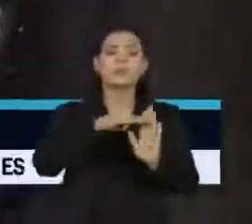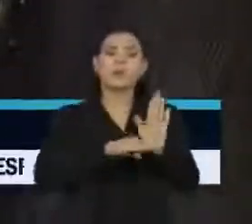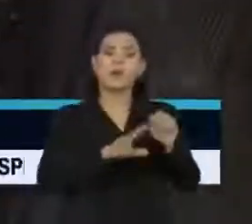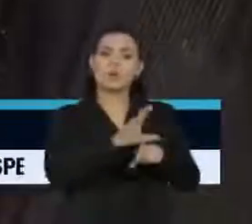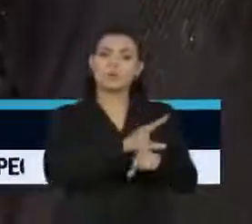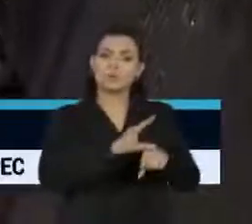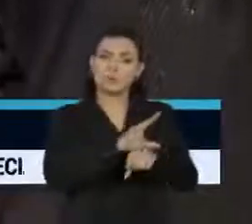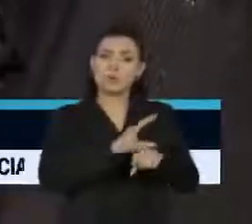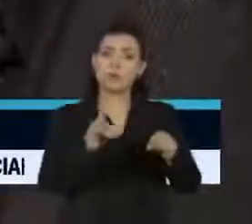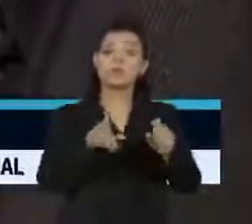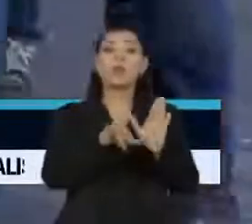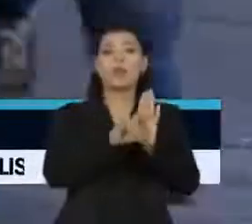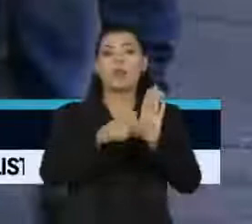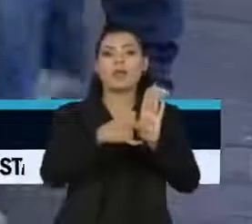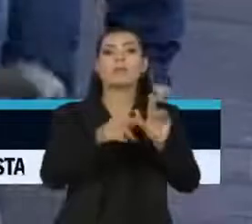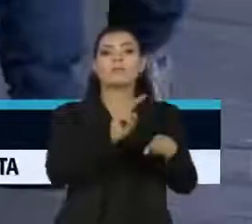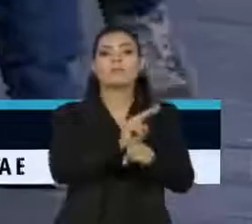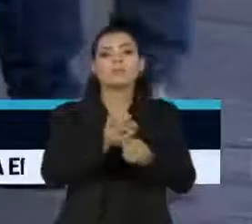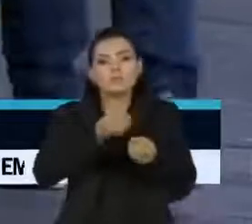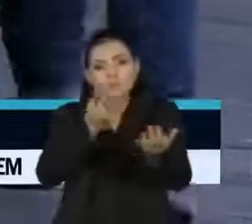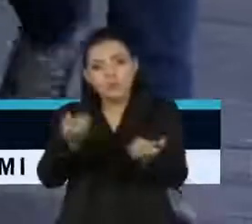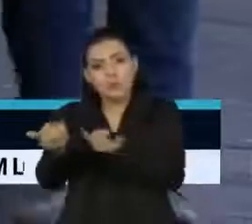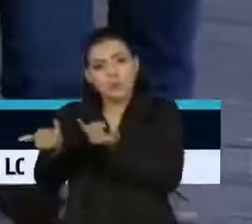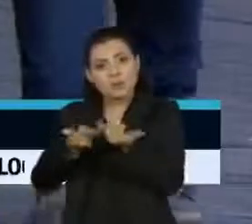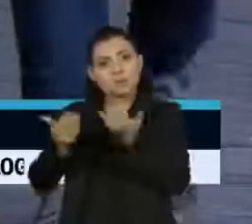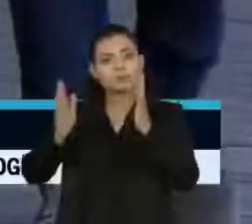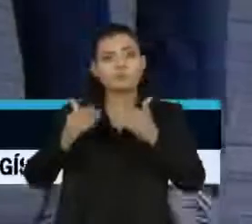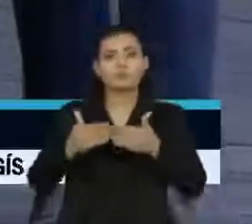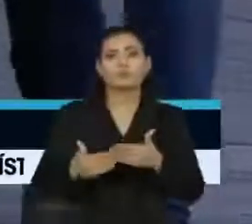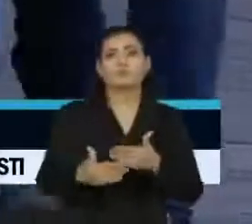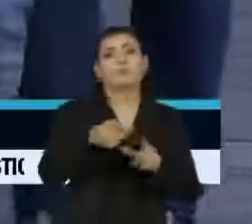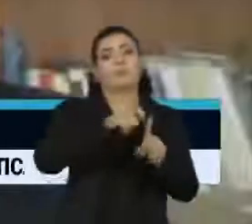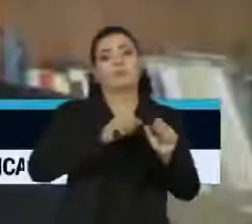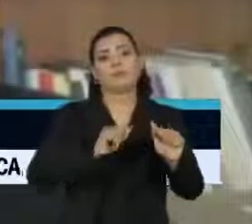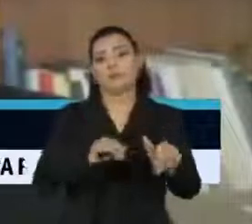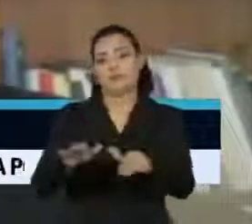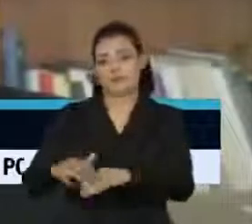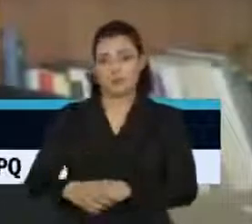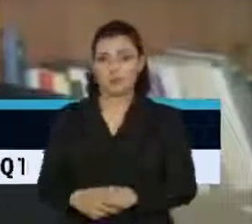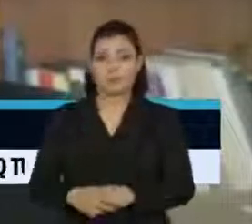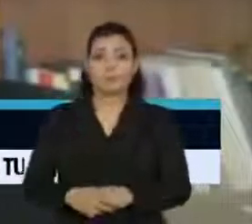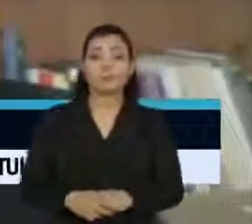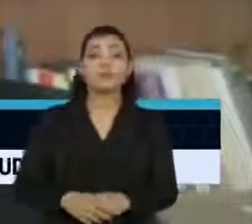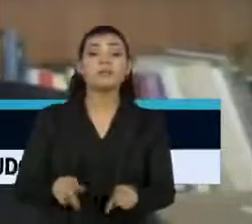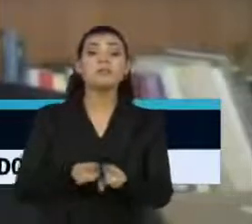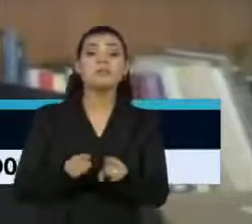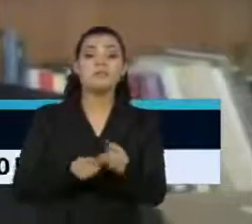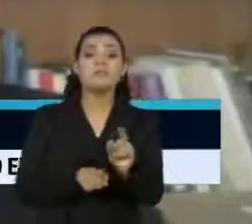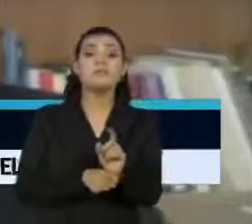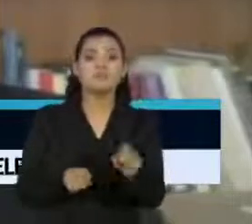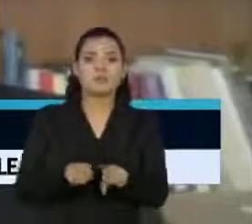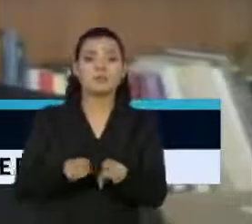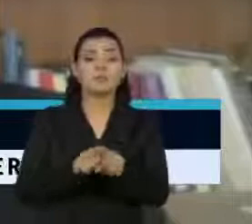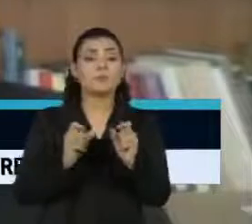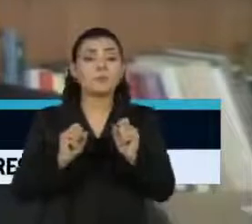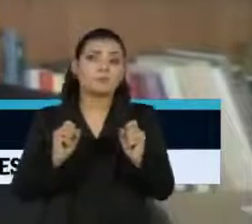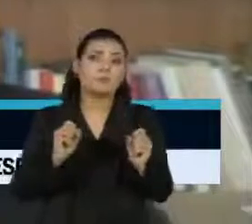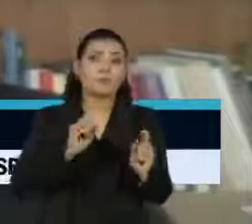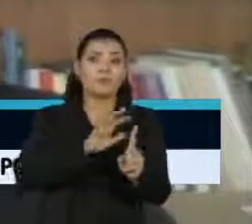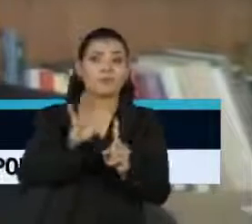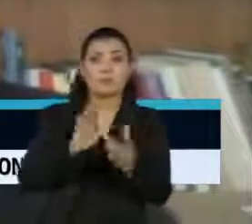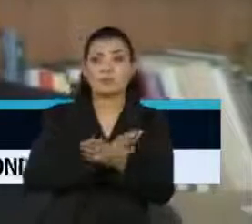Constituição e a Lei Geral de Proteção de Dados, que entrou em vigor em setembro. Se vai gerar uma sensação de impunidade,